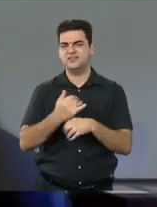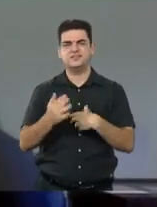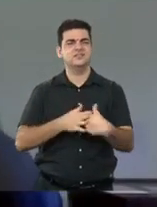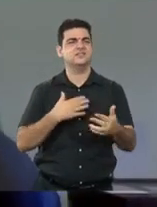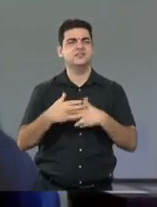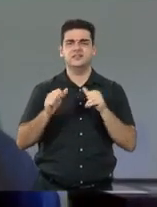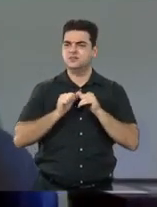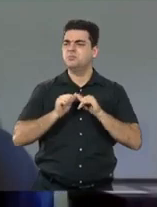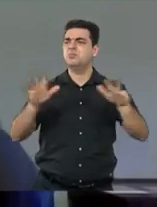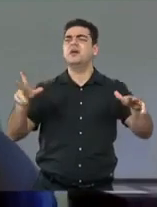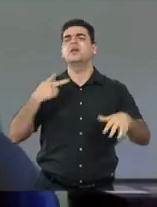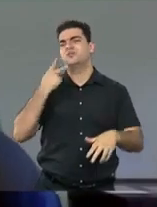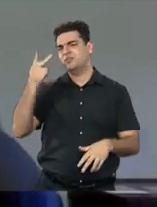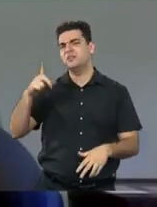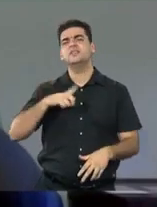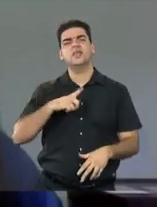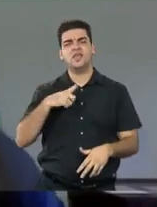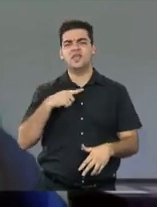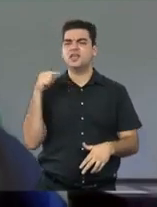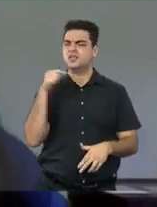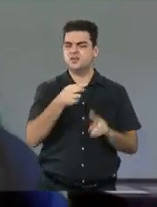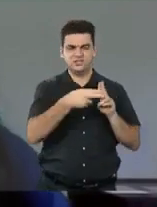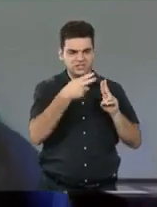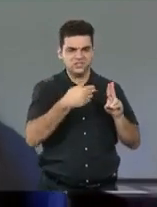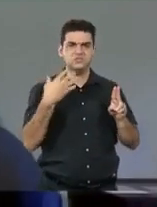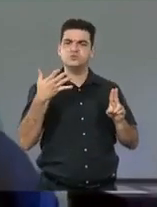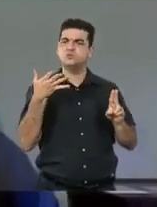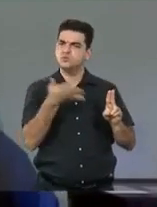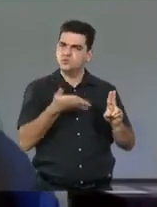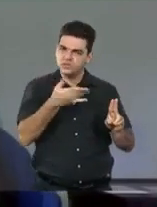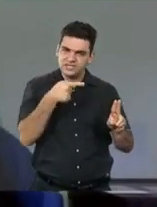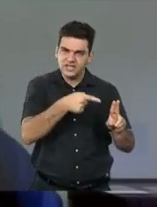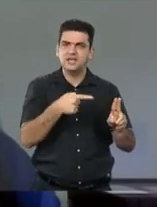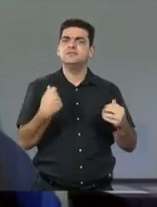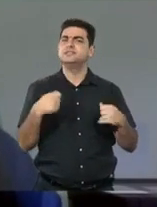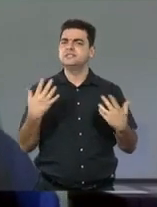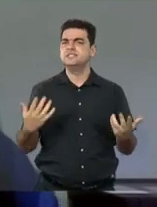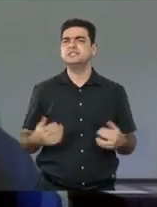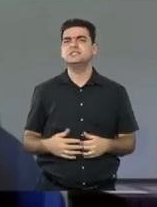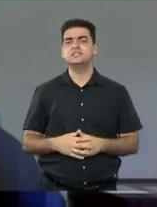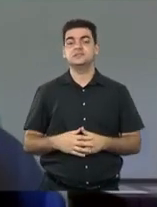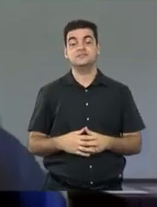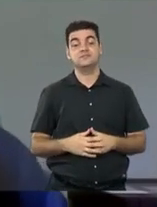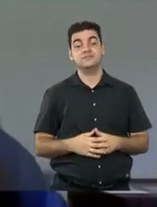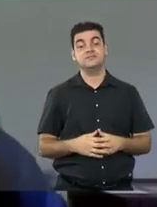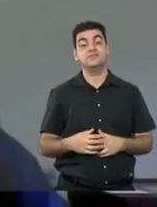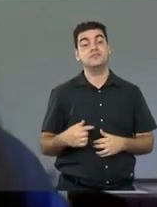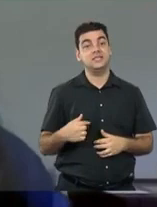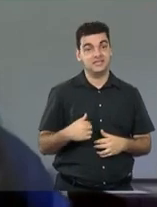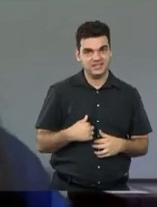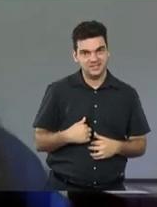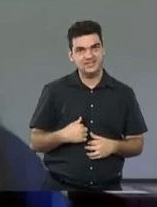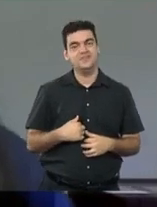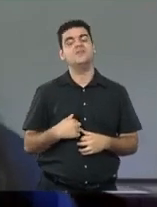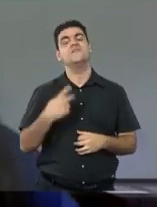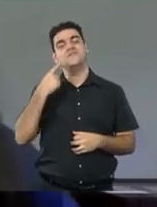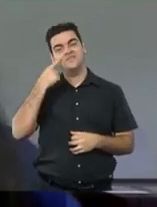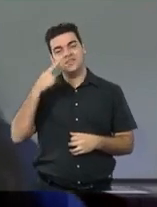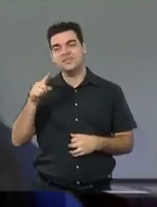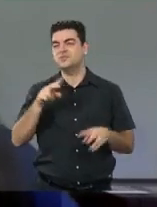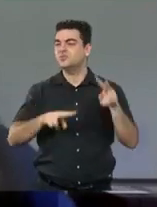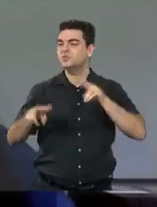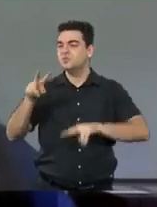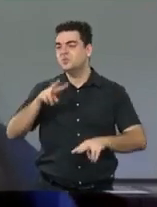causa indígena no país que precisa visibilizar. Eu fico ouvindo, né, as dificuldades que se tem de